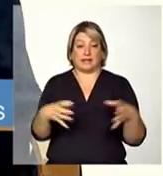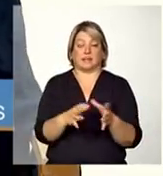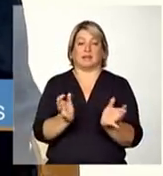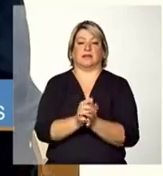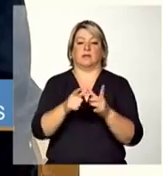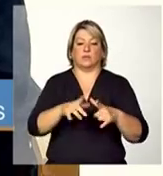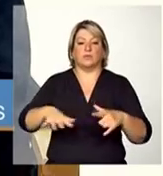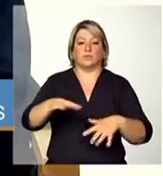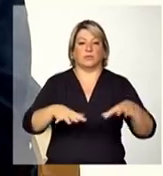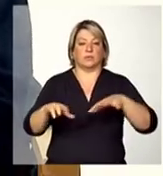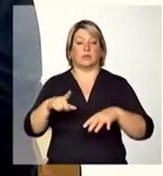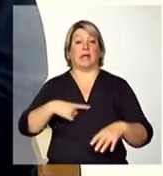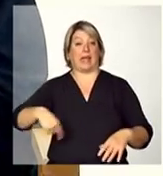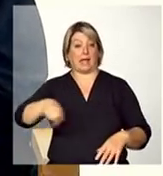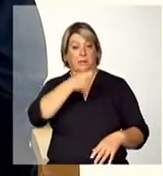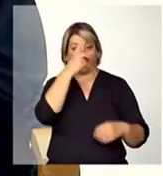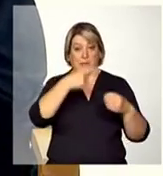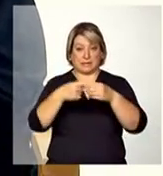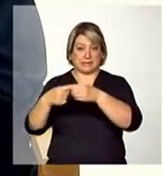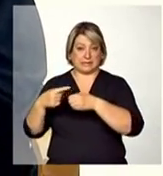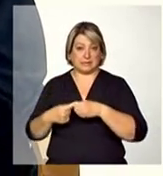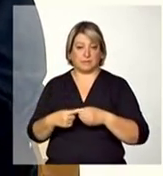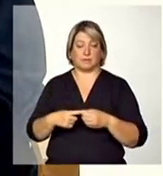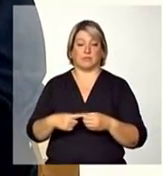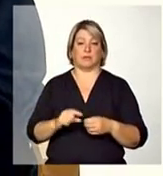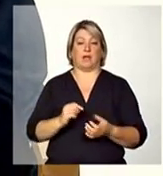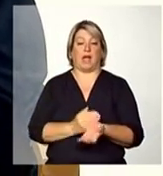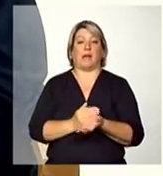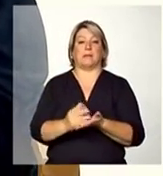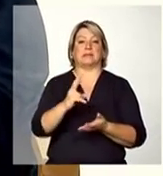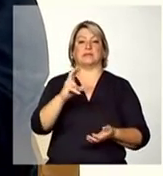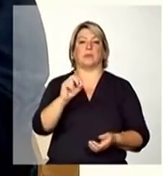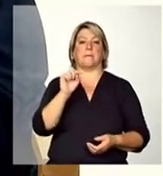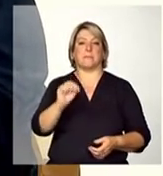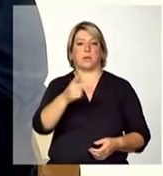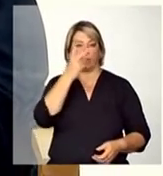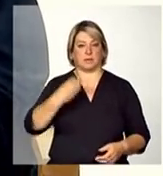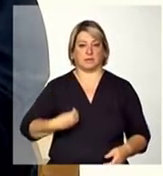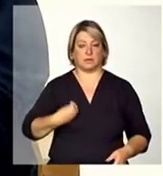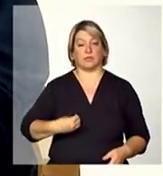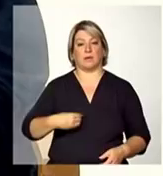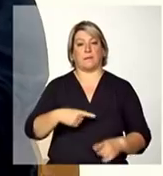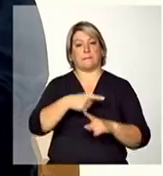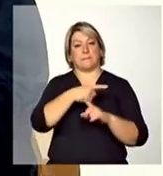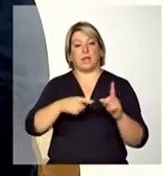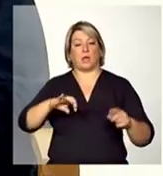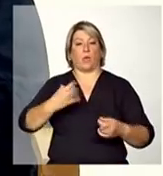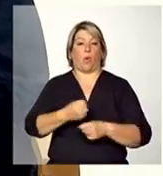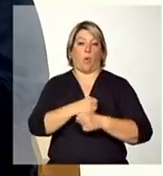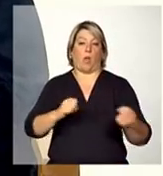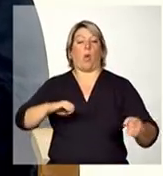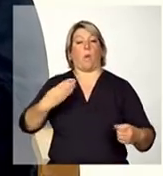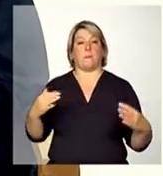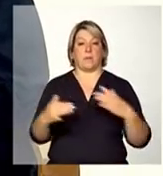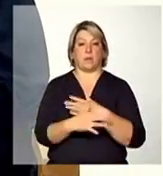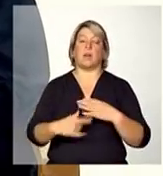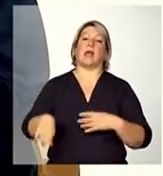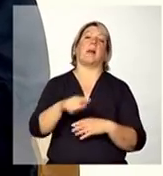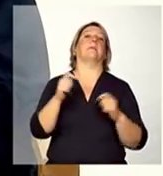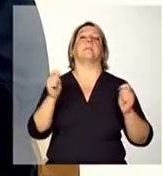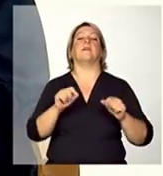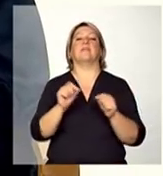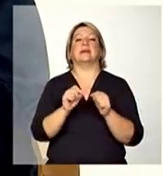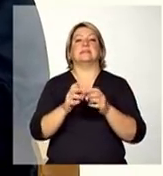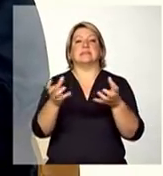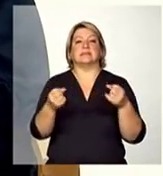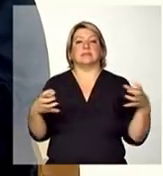a partir de 50 mil habitantes que aí já seria um médio porte ou grande porte ou metrópolis eles poderão fazer adesão se